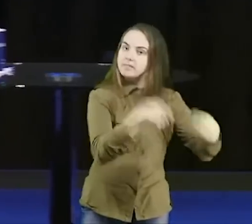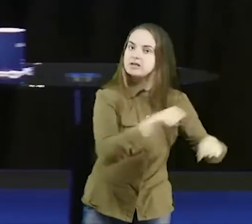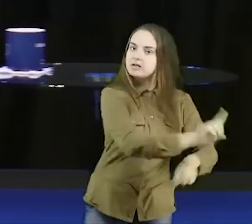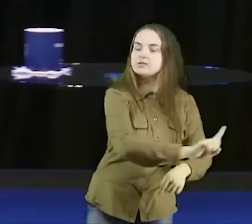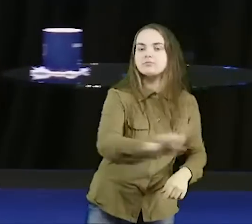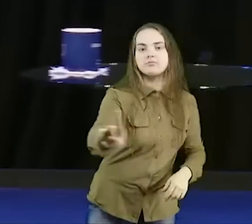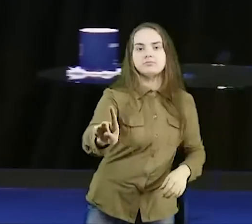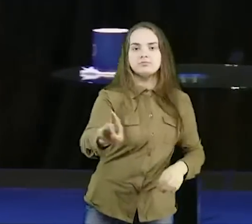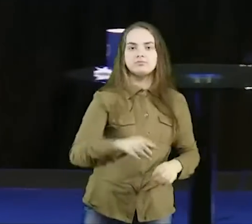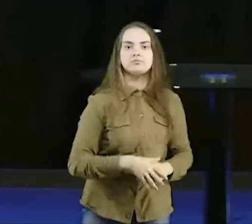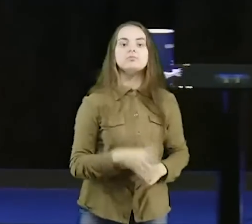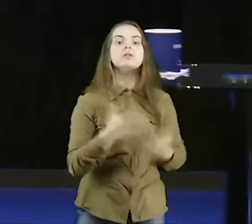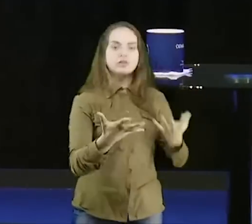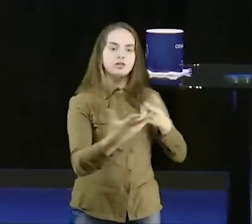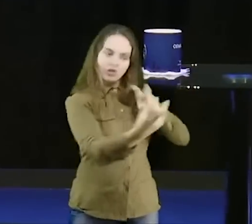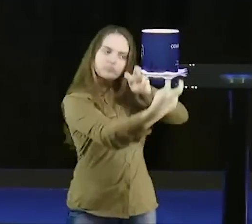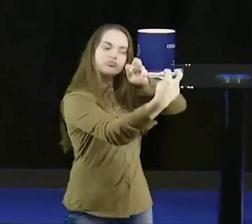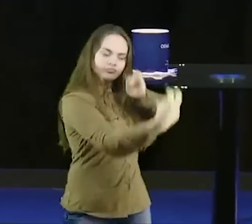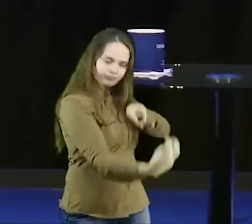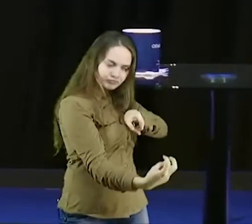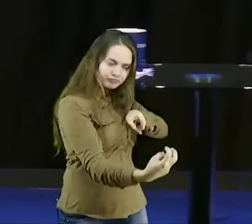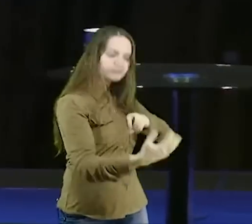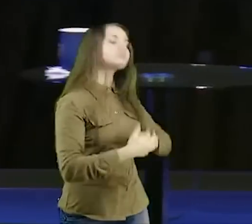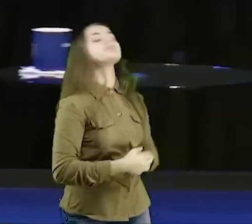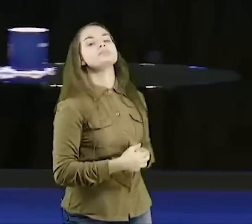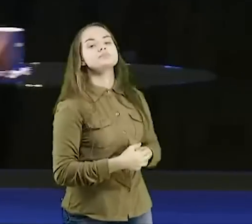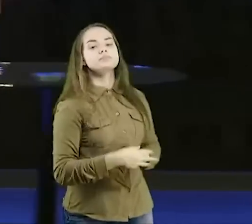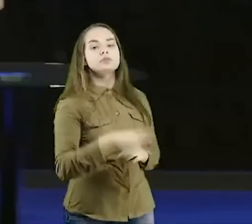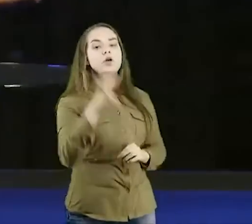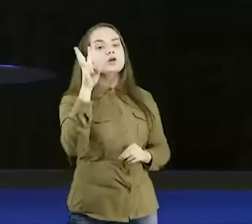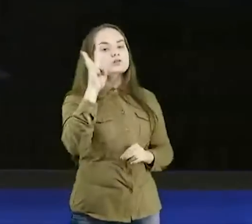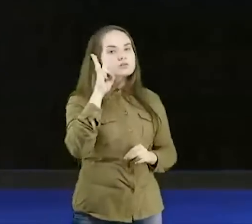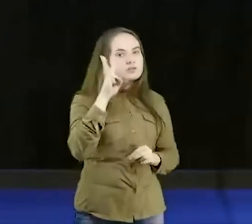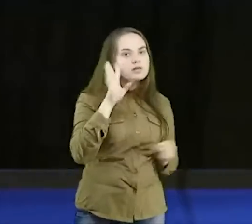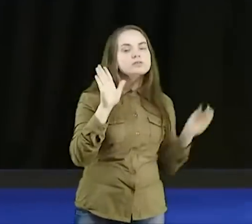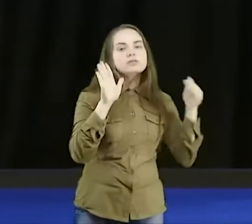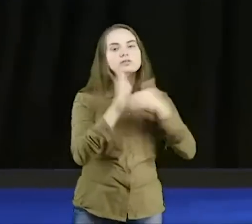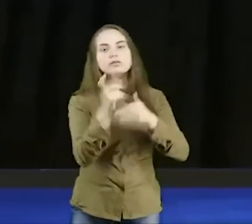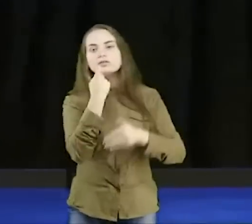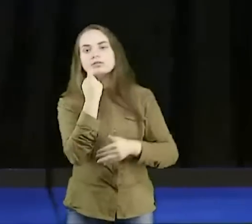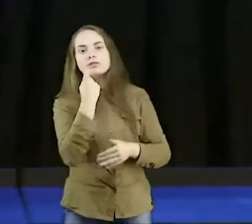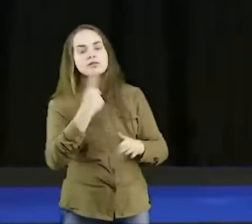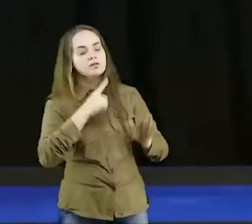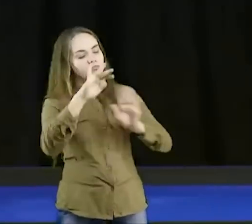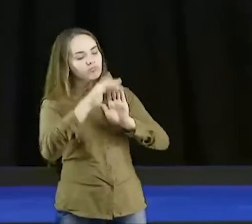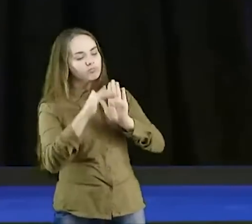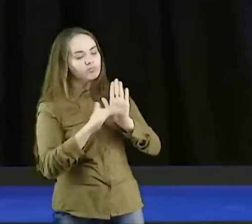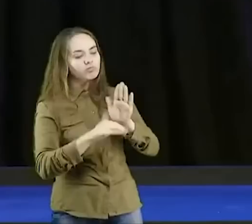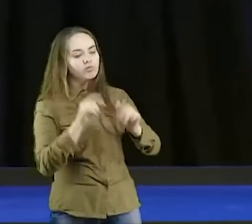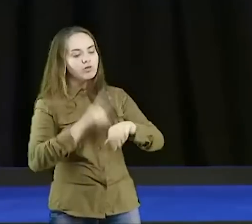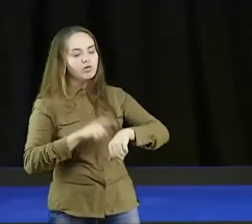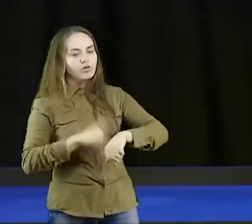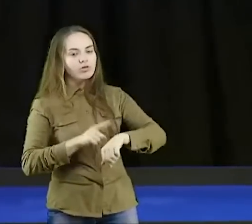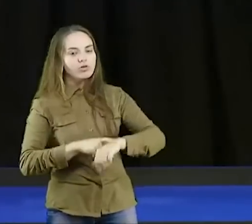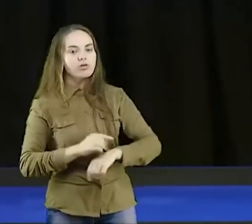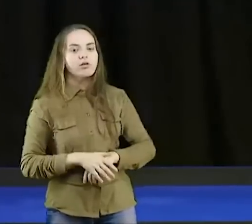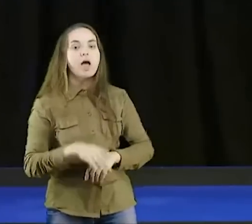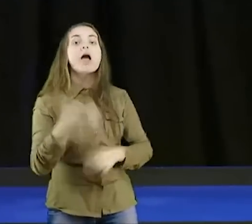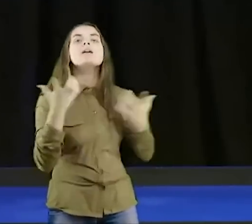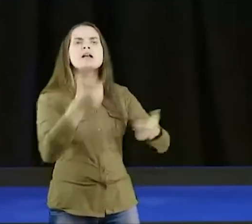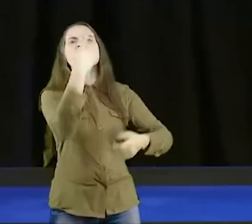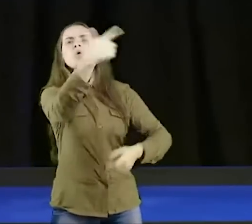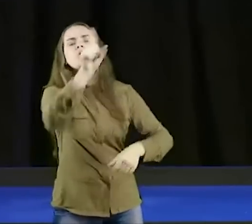pastor, eu quero um atendimento, está aqui o atendimento, de terça a sexta, de tal hora, ah, eu quero outra hora, ele não tem,